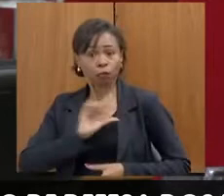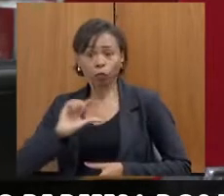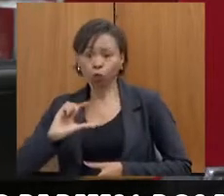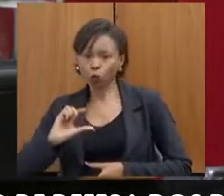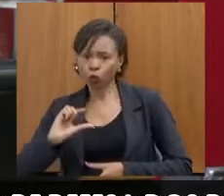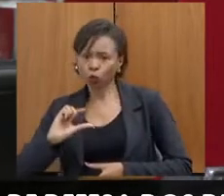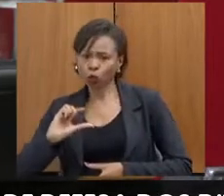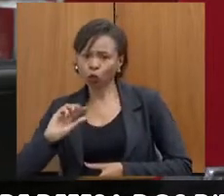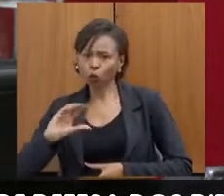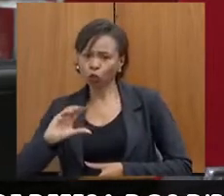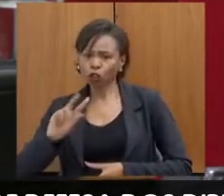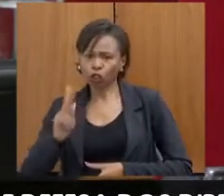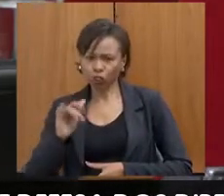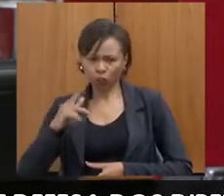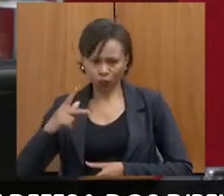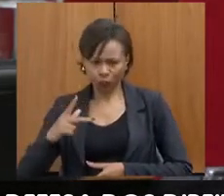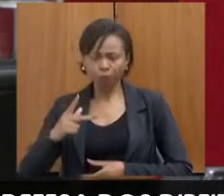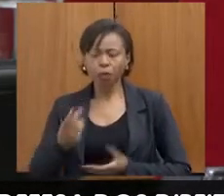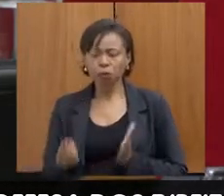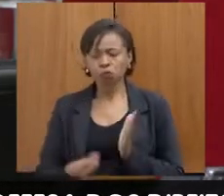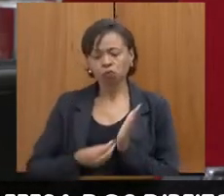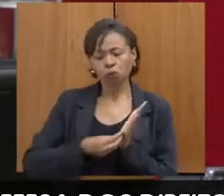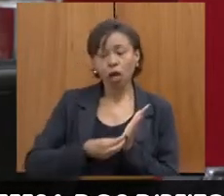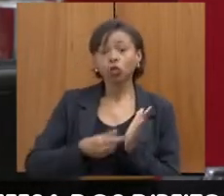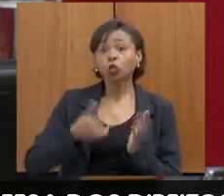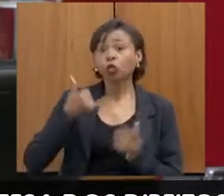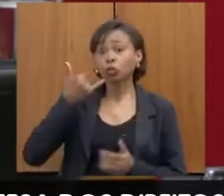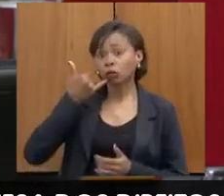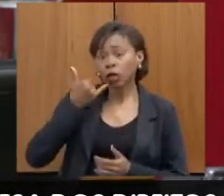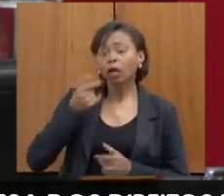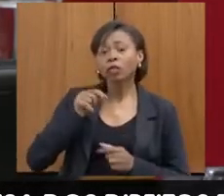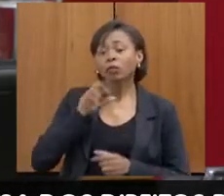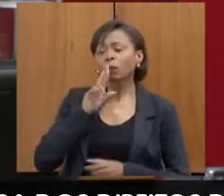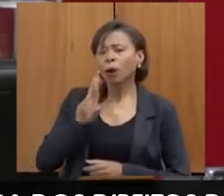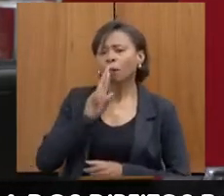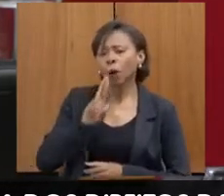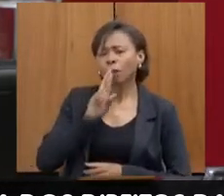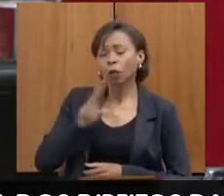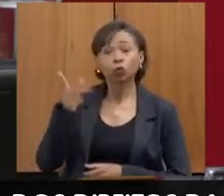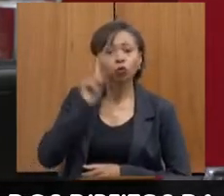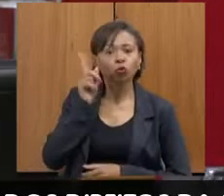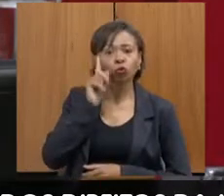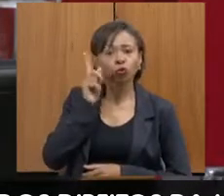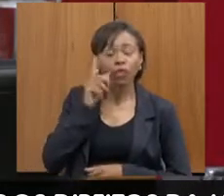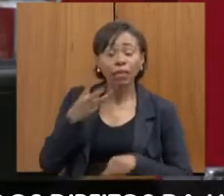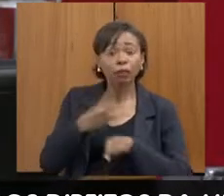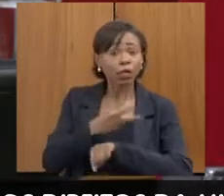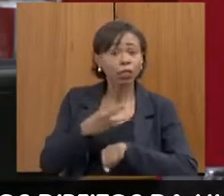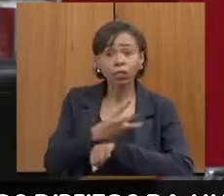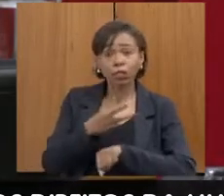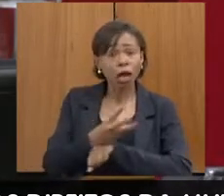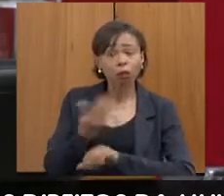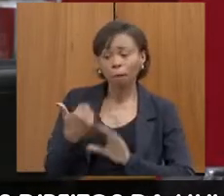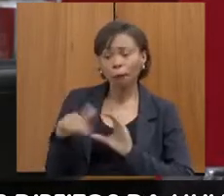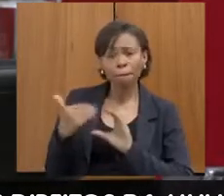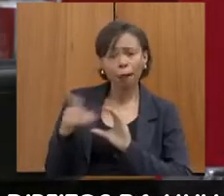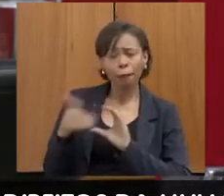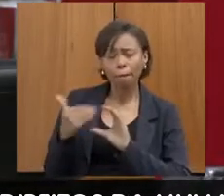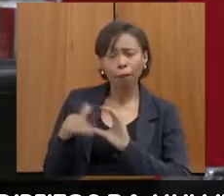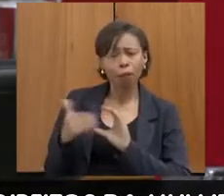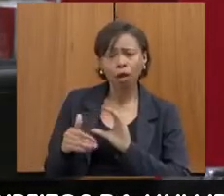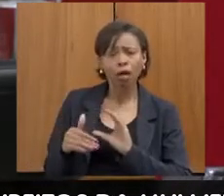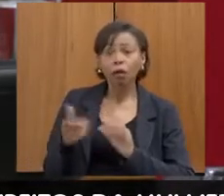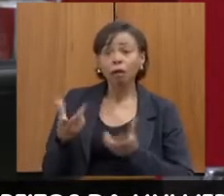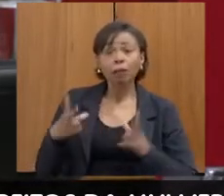responde todos os dias, a gente responde o que chega por e-mail e o chega no WhatsApp. E é um WhatsApp que é respondido pessoalmente, então, isso faz